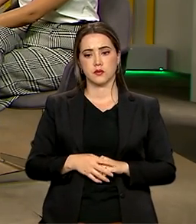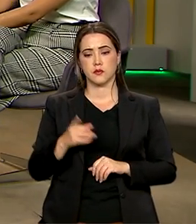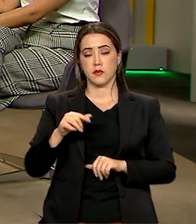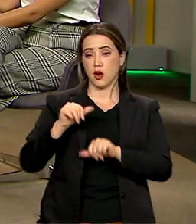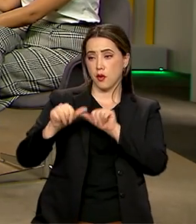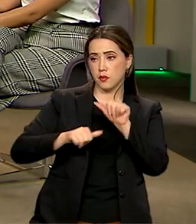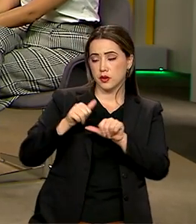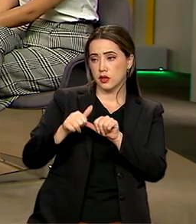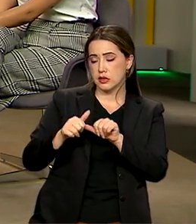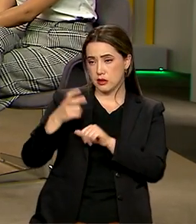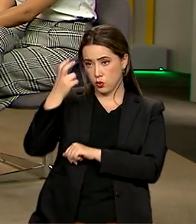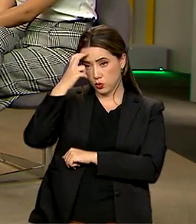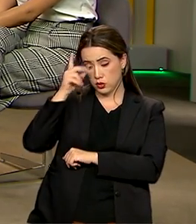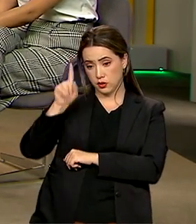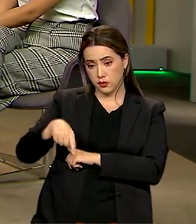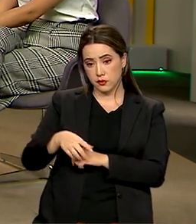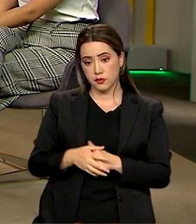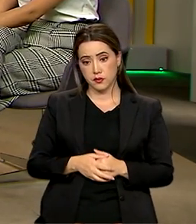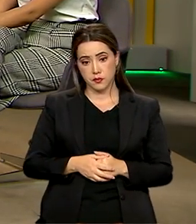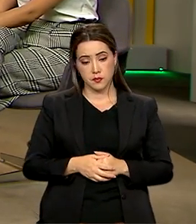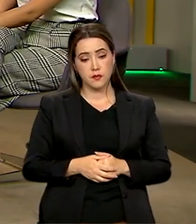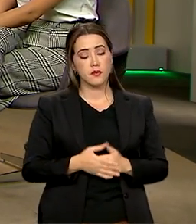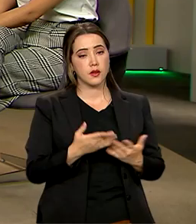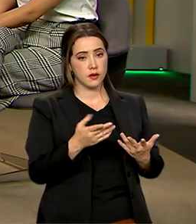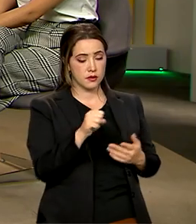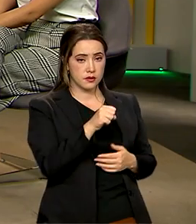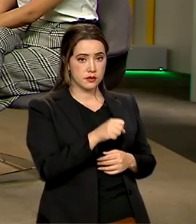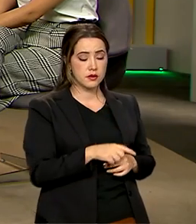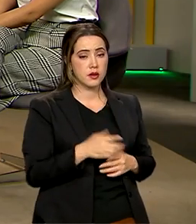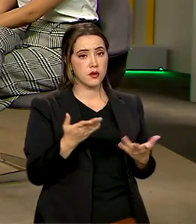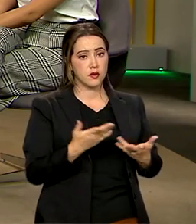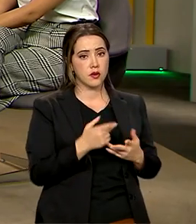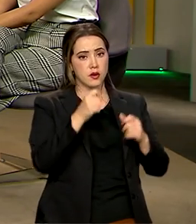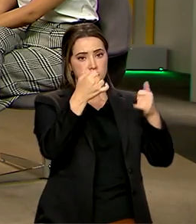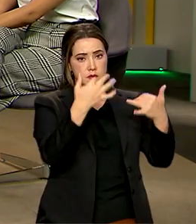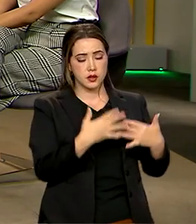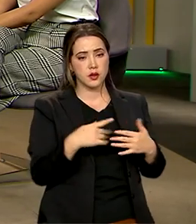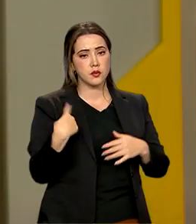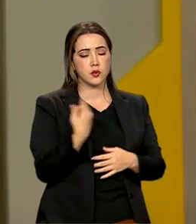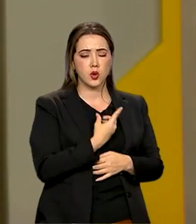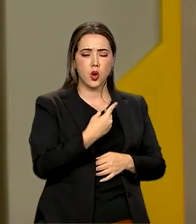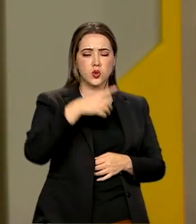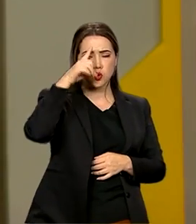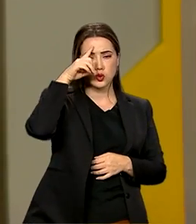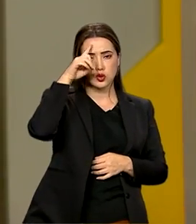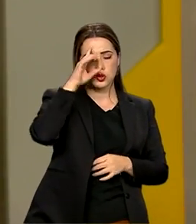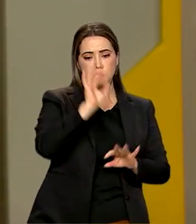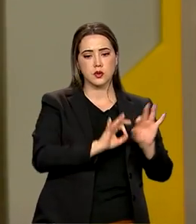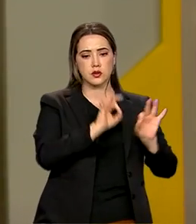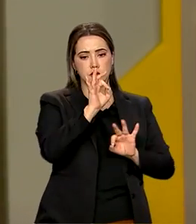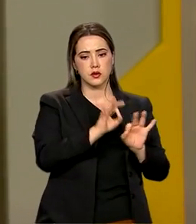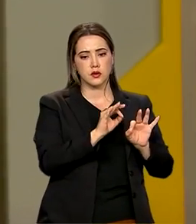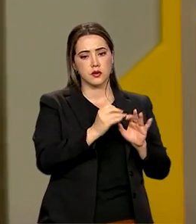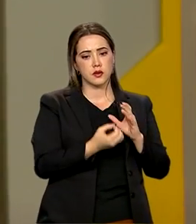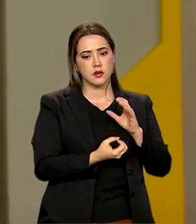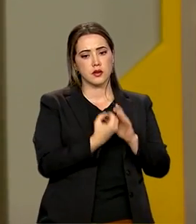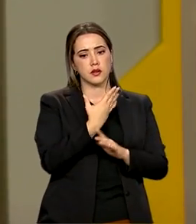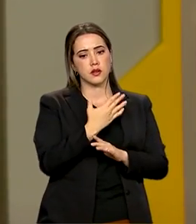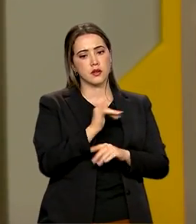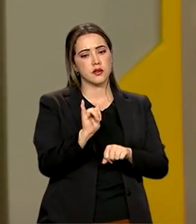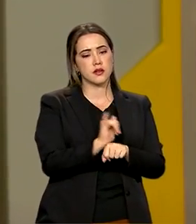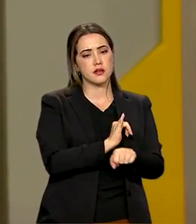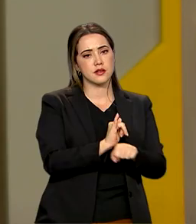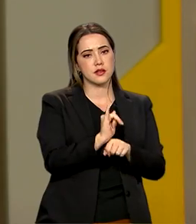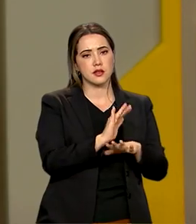cultural, né, ministro? É verdade. Agora, trazendo para a nossa realidade, a senhora falou de planejamento, foi lançada aí a estratégia nacional para